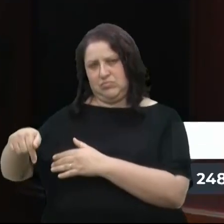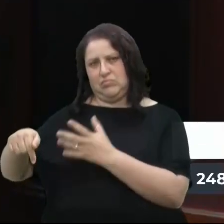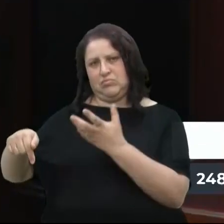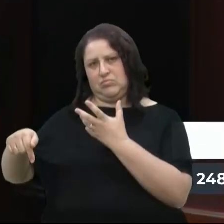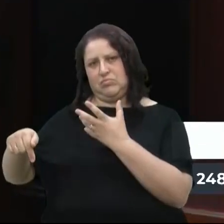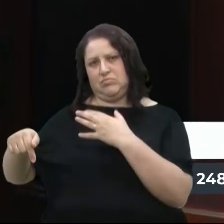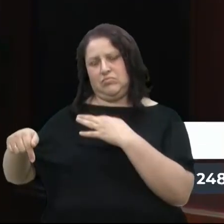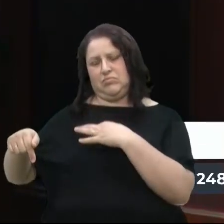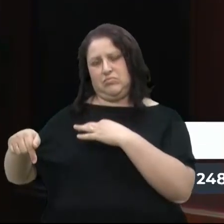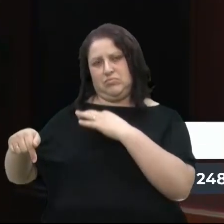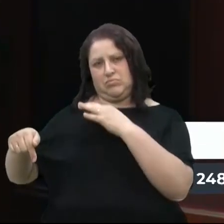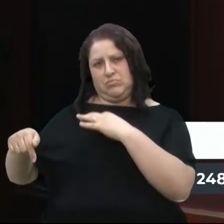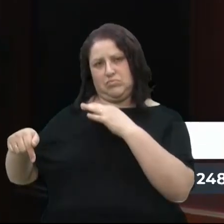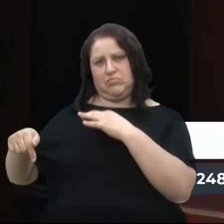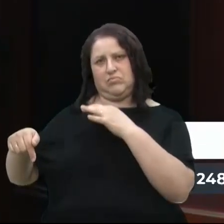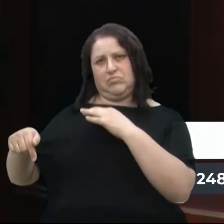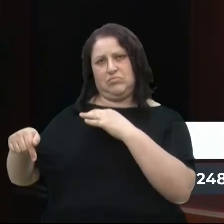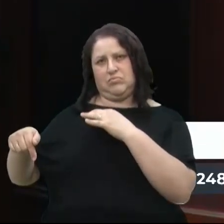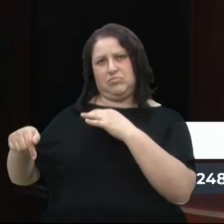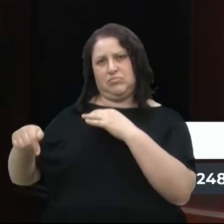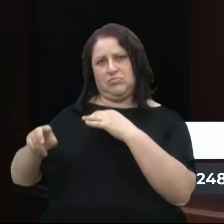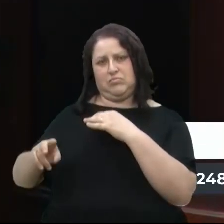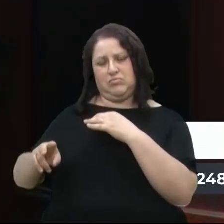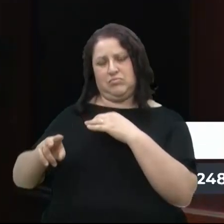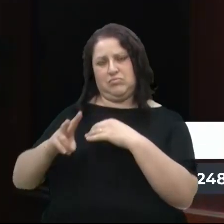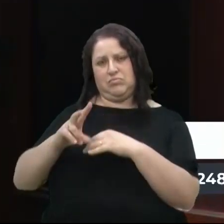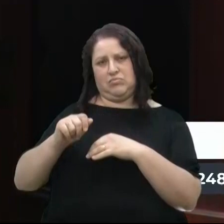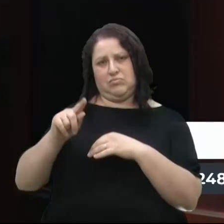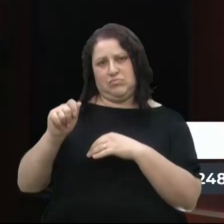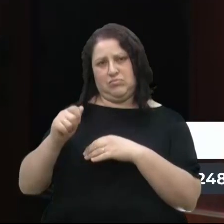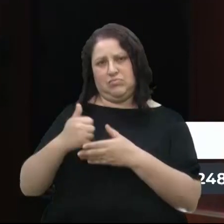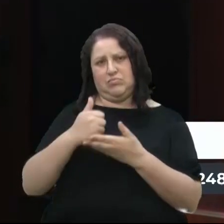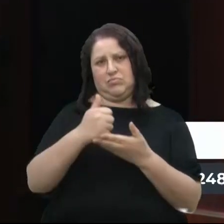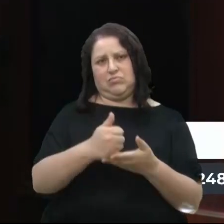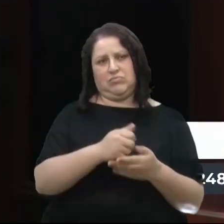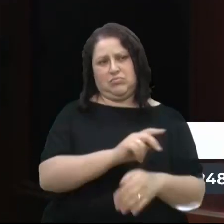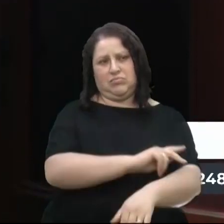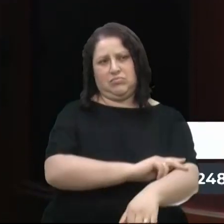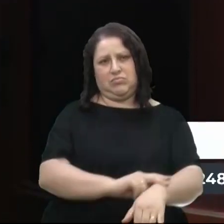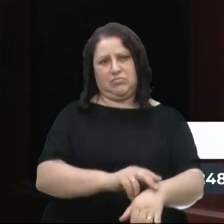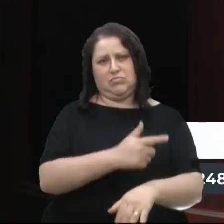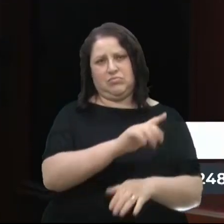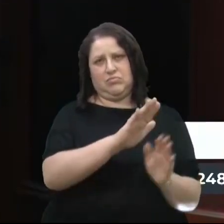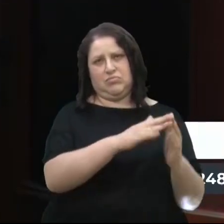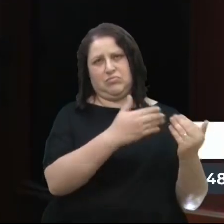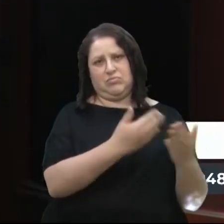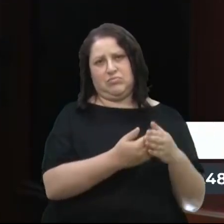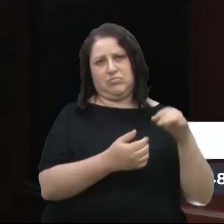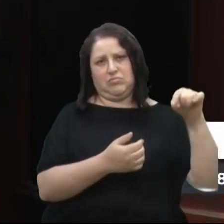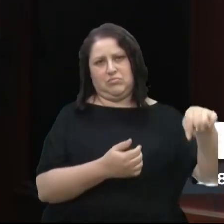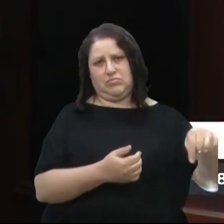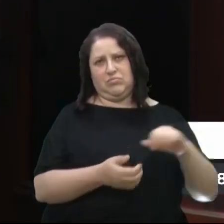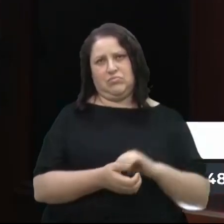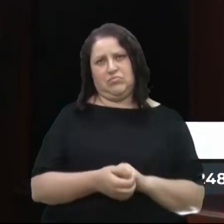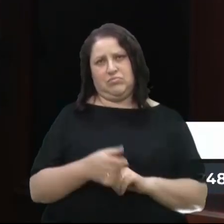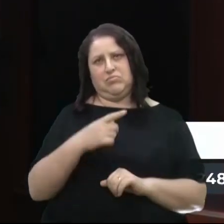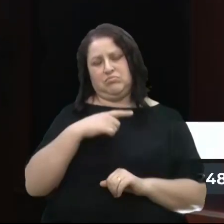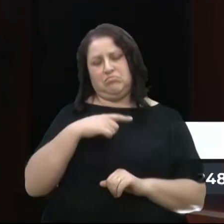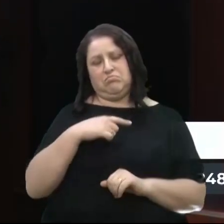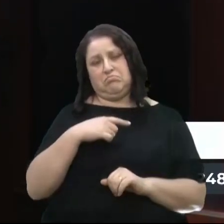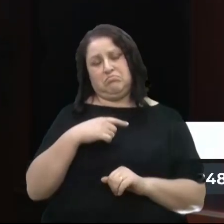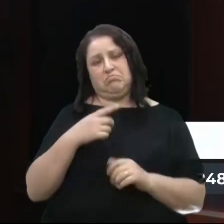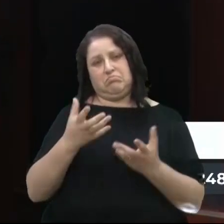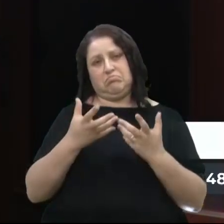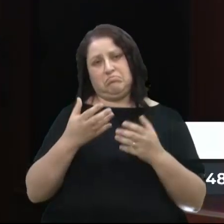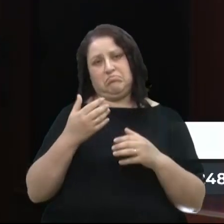vaga de apoio pedagógico no Luciano Corsetti. Ele se candidatou a essa